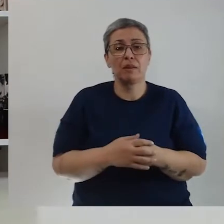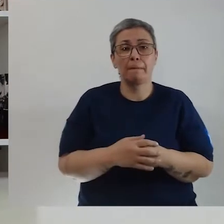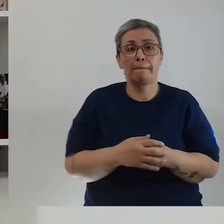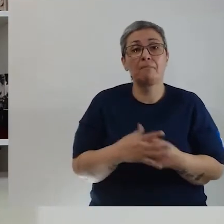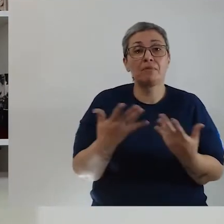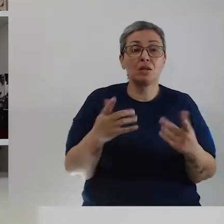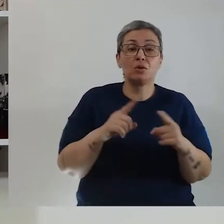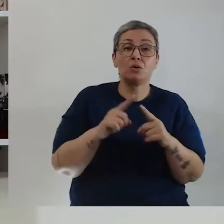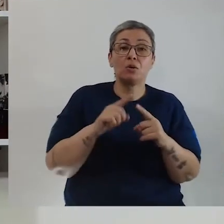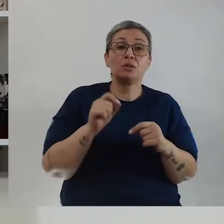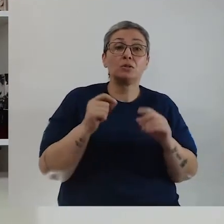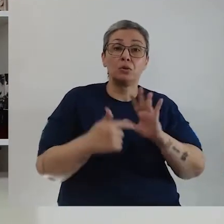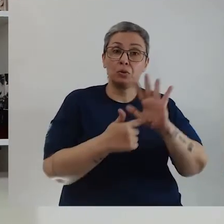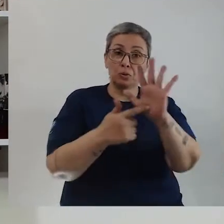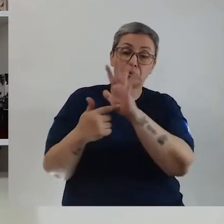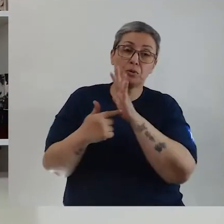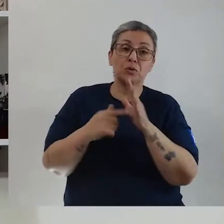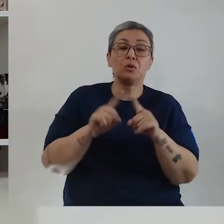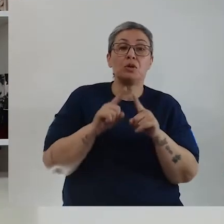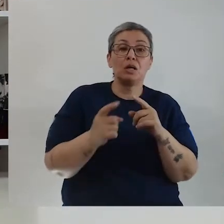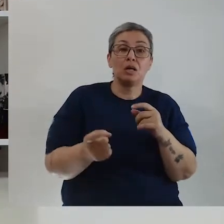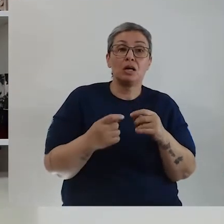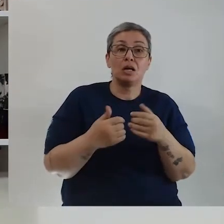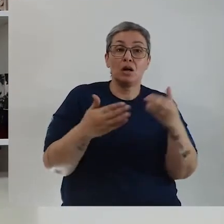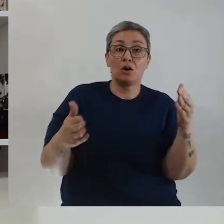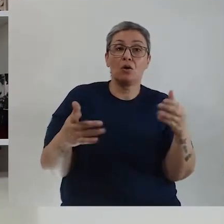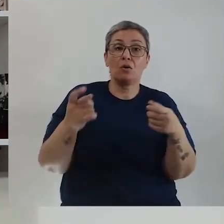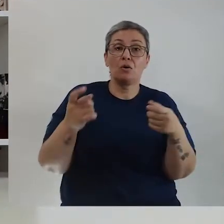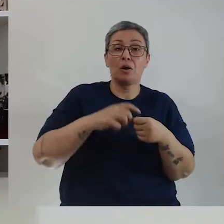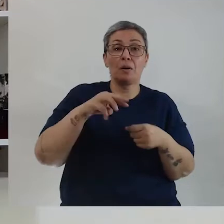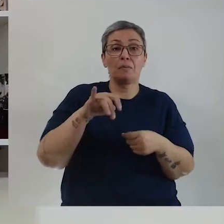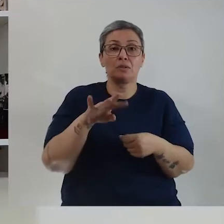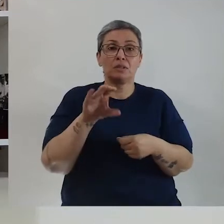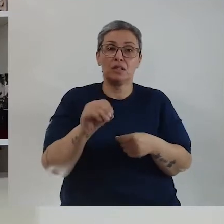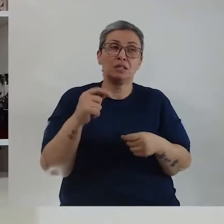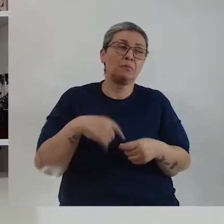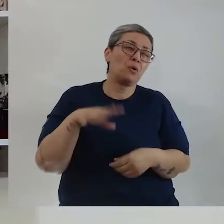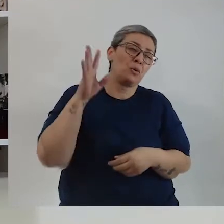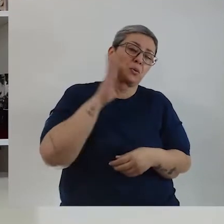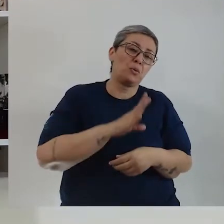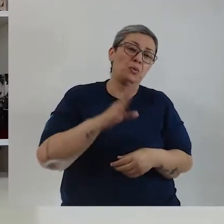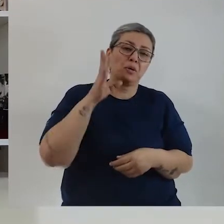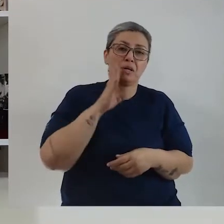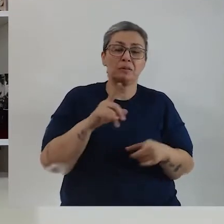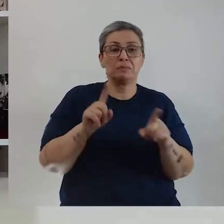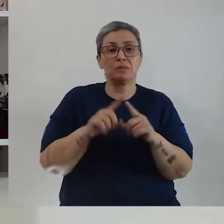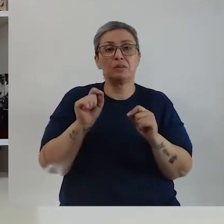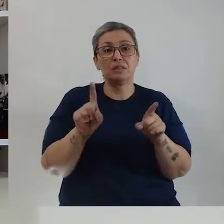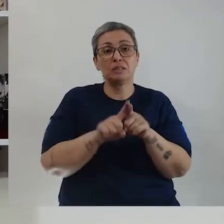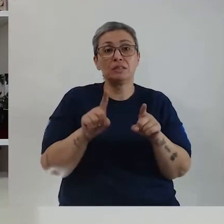importante. E da sua exposição na reabertura do Monteiro Logário, da biblioteca? Ah, bacana!